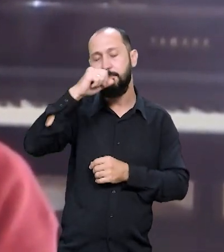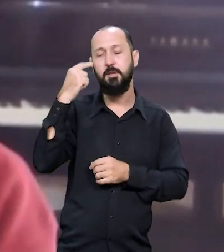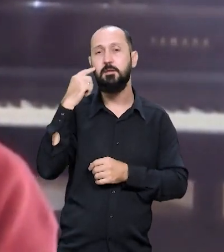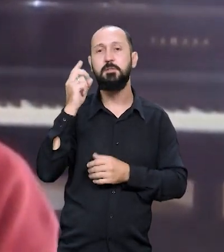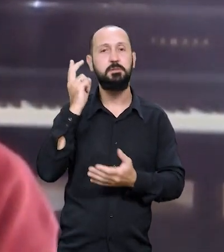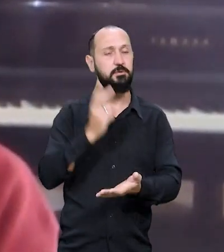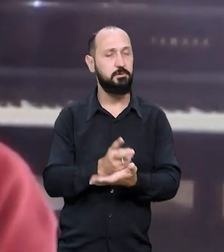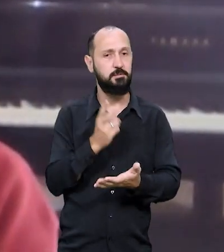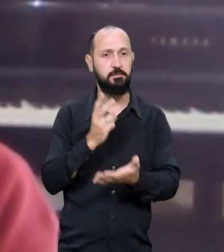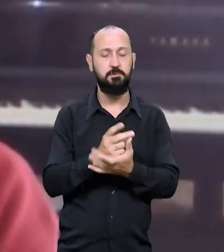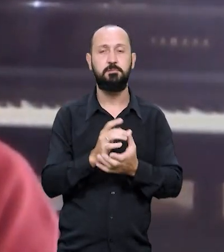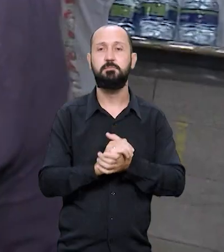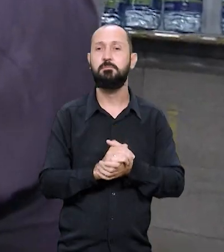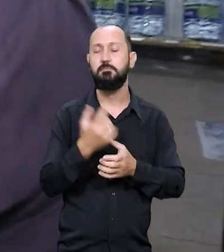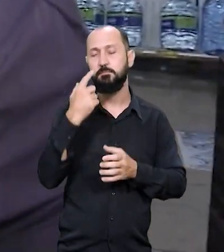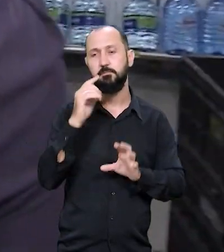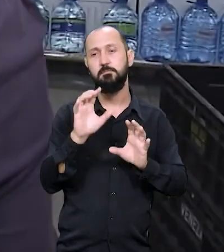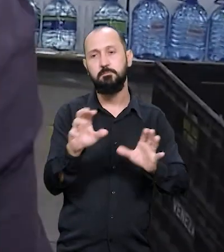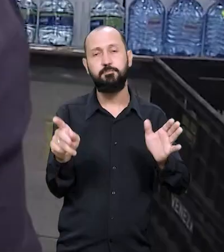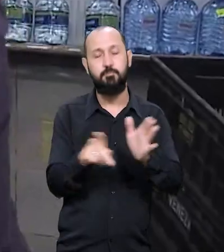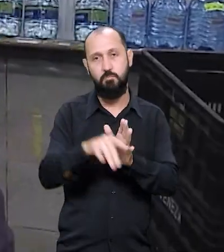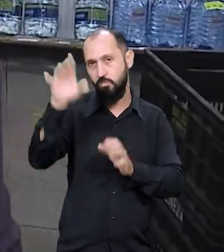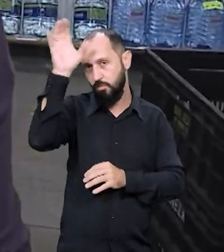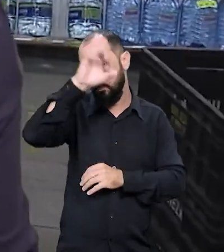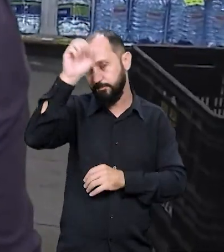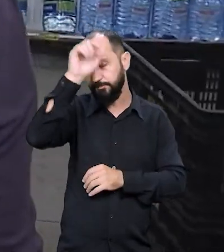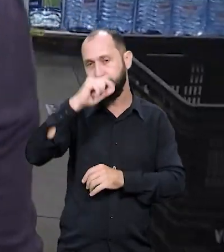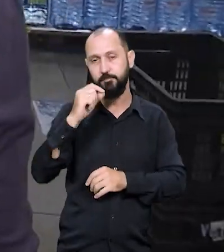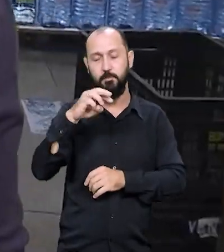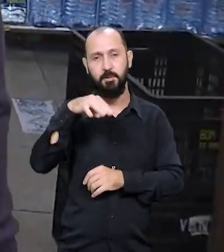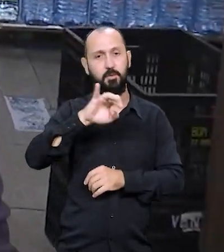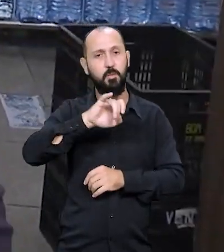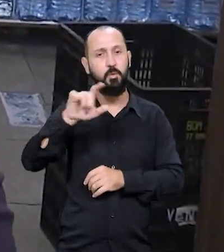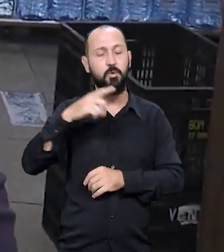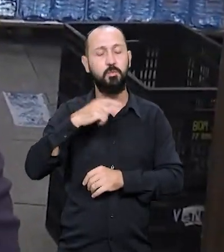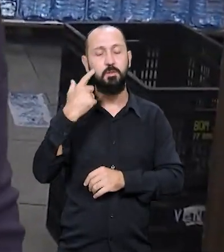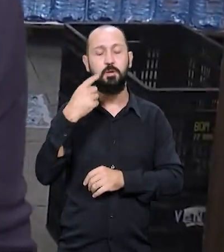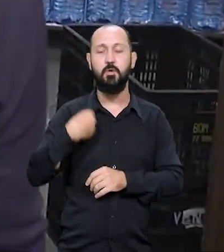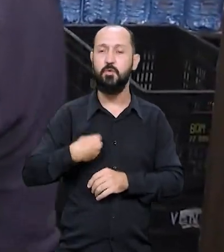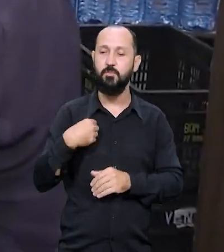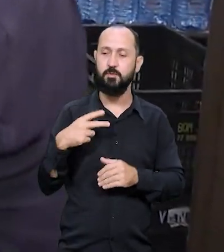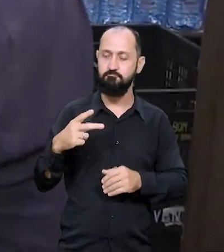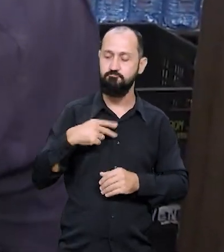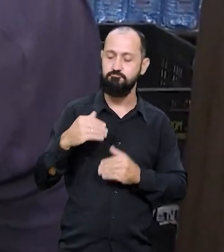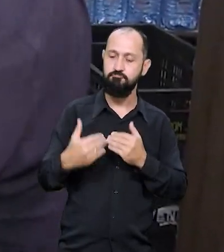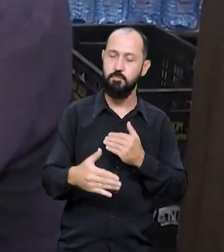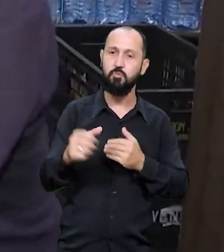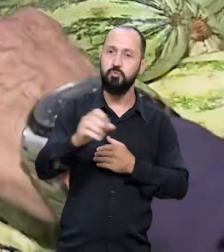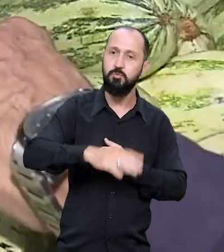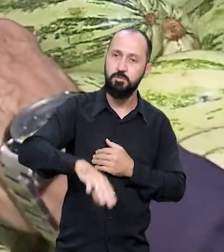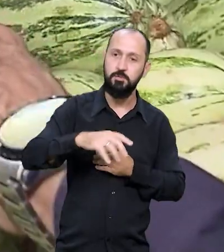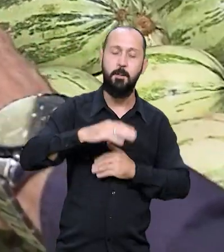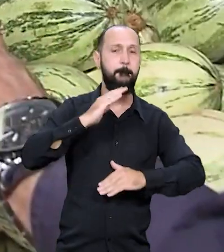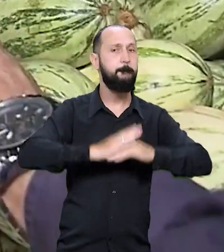aprender sempre. É com esse espírito de aprendizagem que o Manuel tem levado a vida pessoal, social e